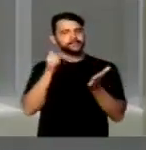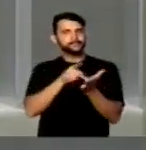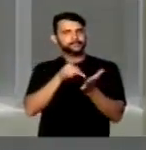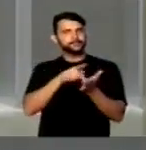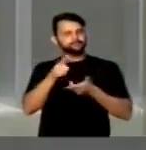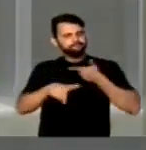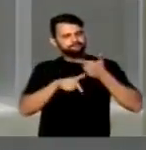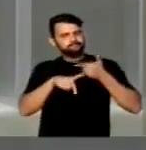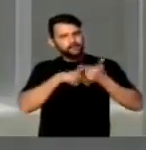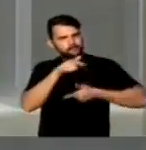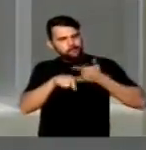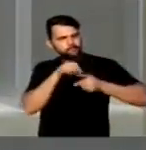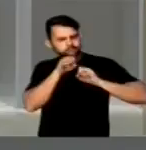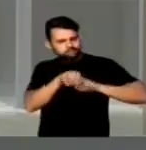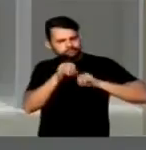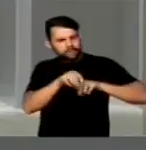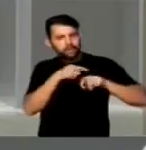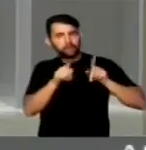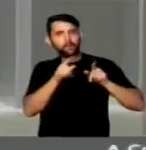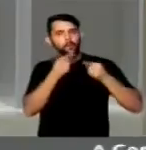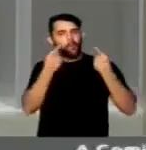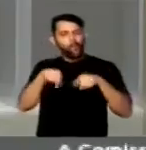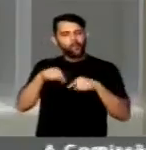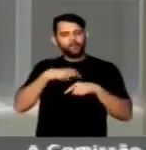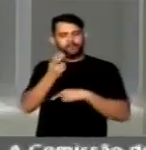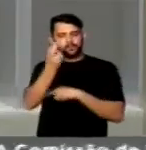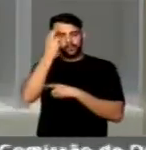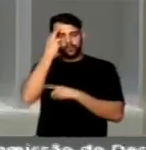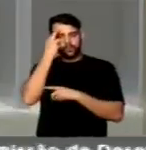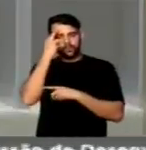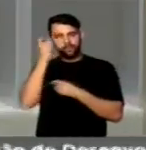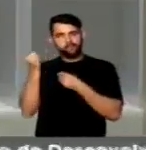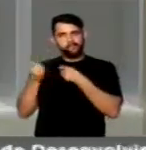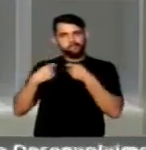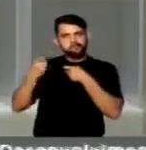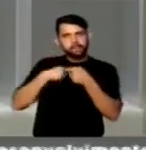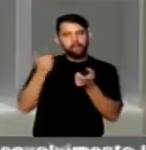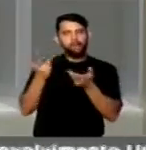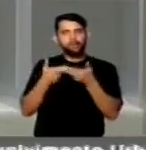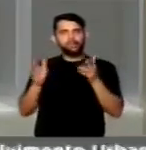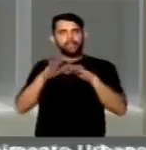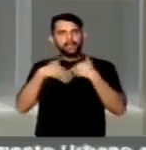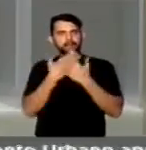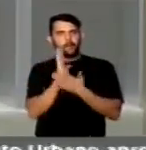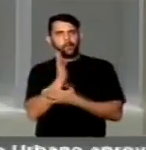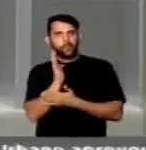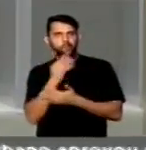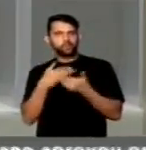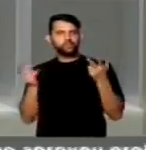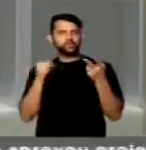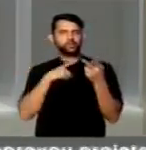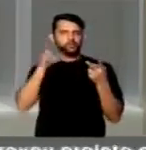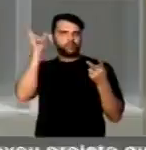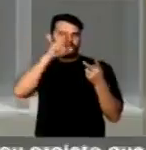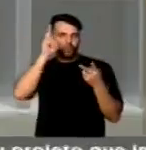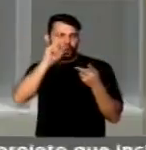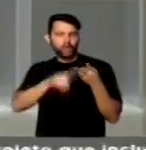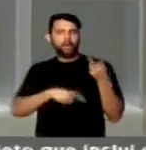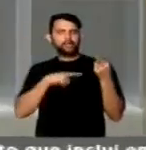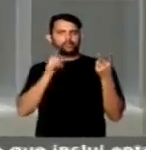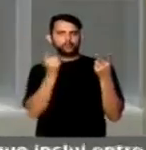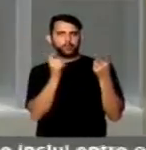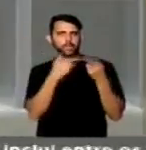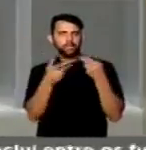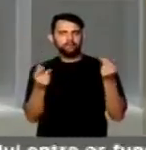trabalhar contra a cultura do estupro, das aulas de biologia, de história, de